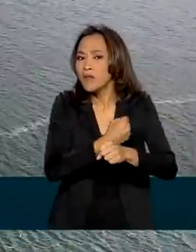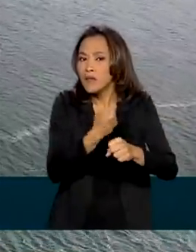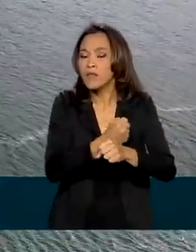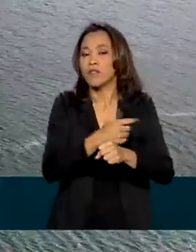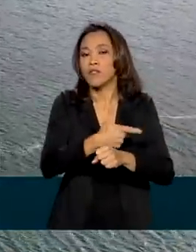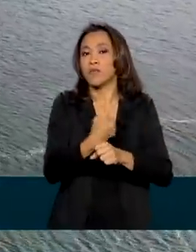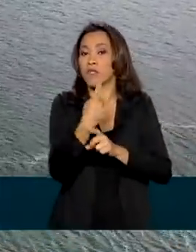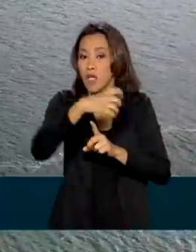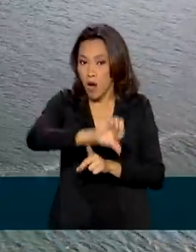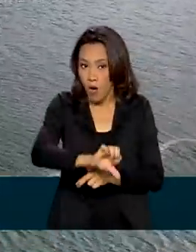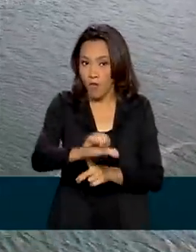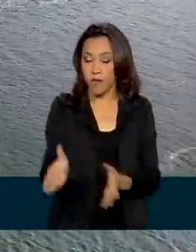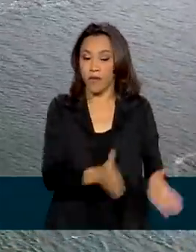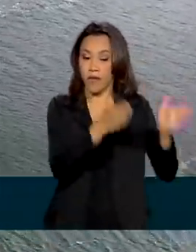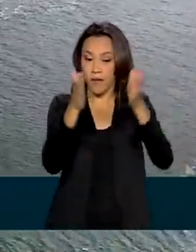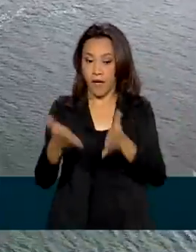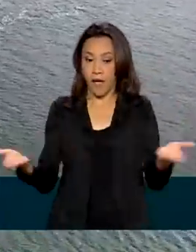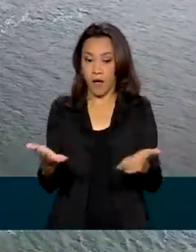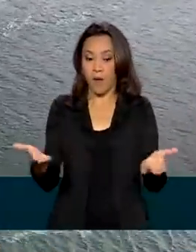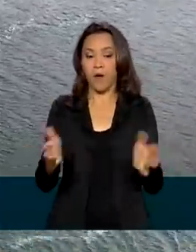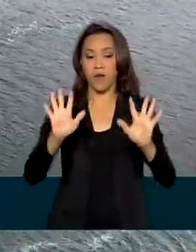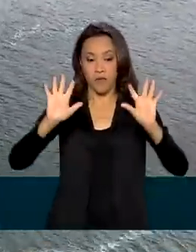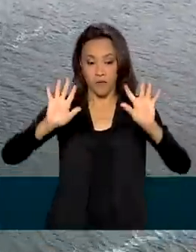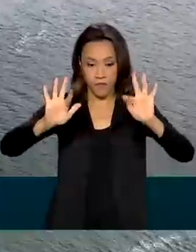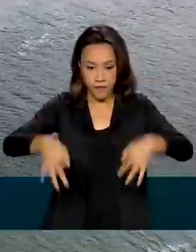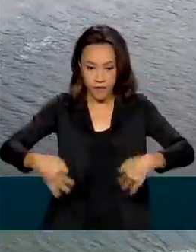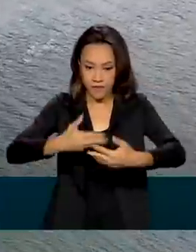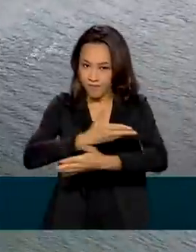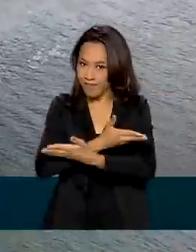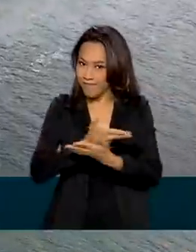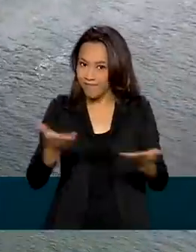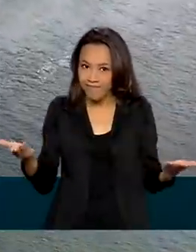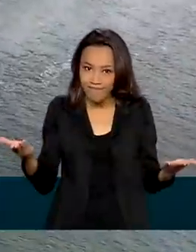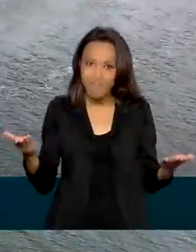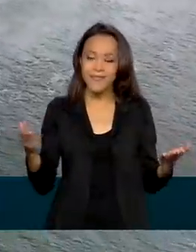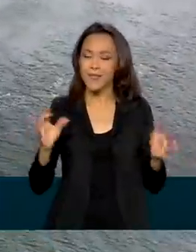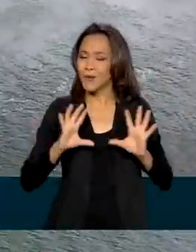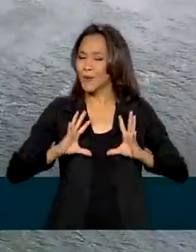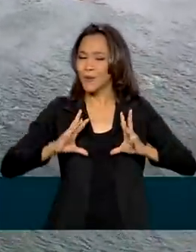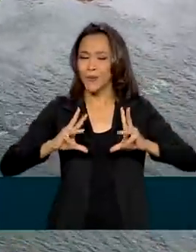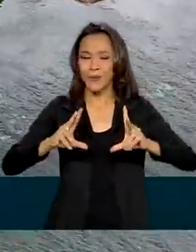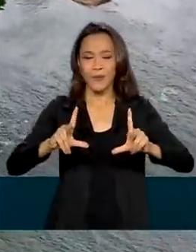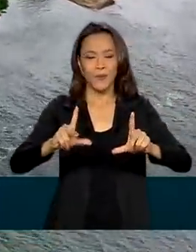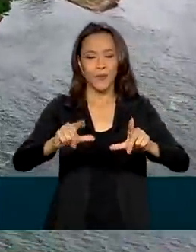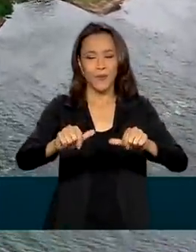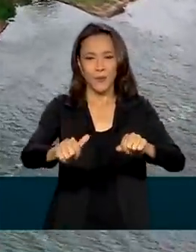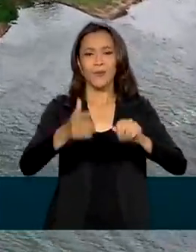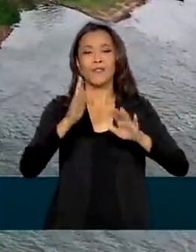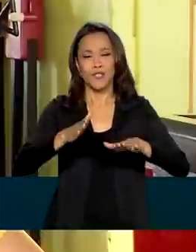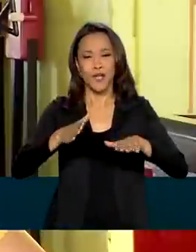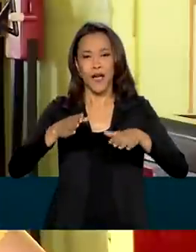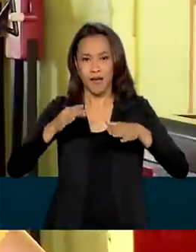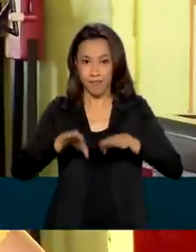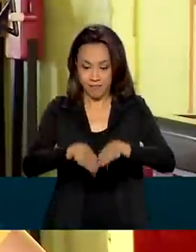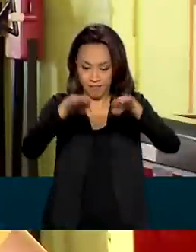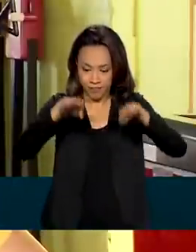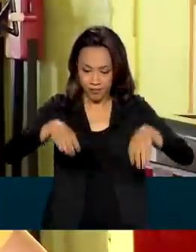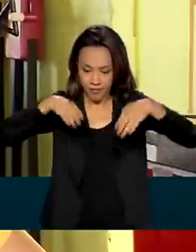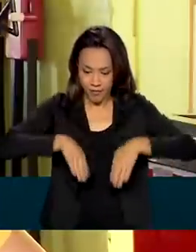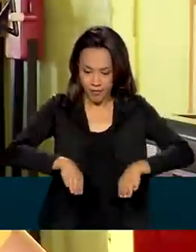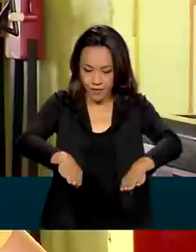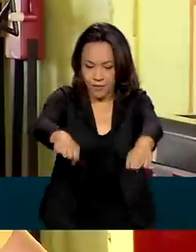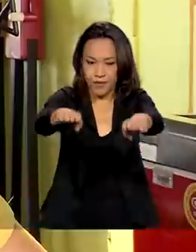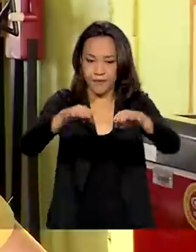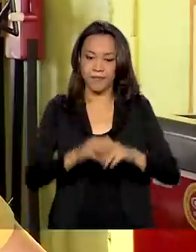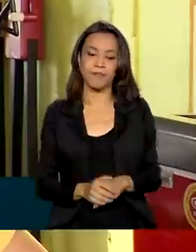Agora, com o encerramento dos trabalhos, a ponte foi ligada a todo o trecho duplicado da BR-101. Apesar da gente